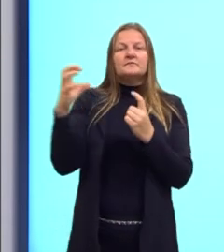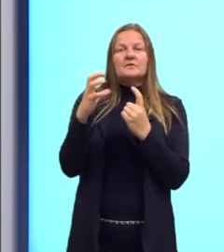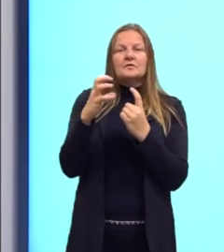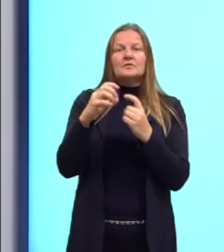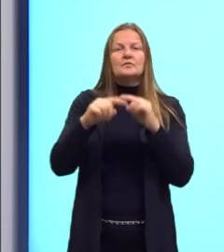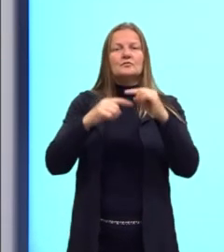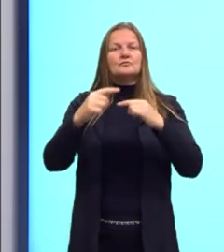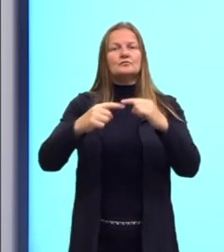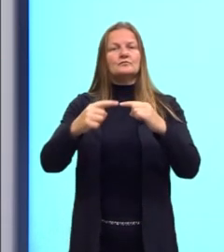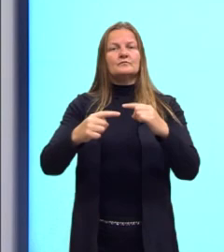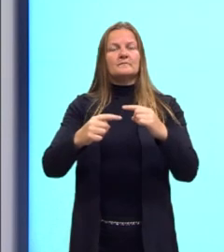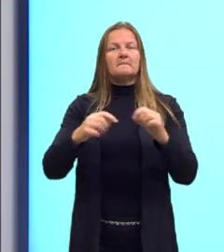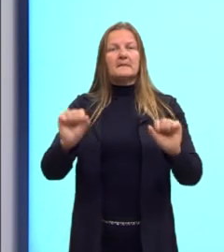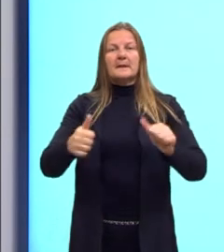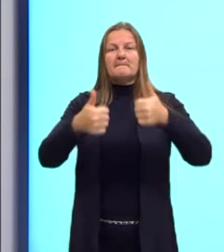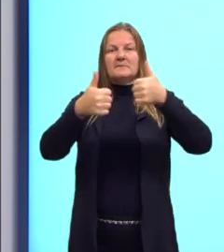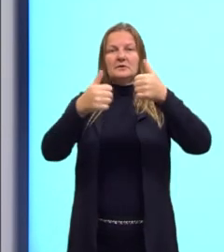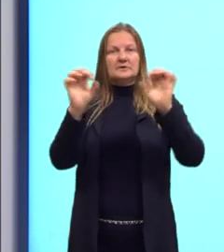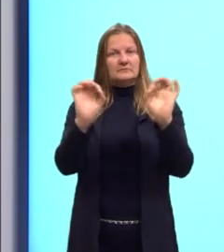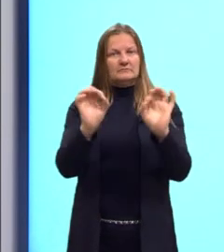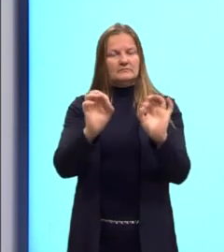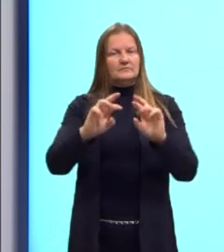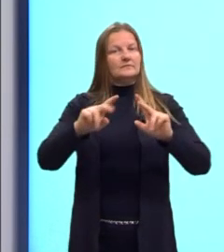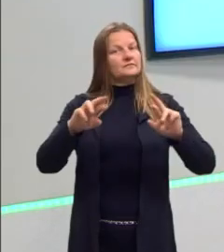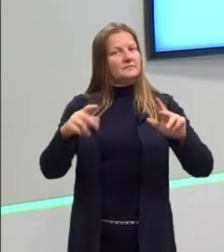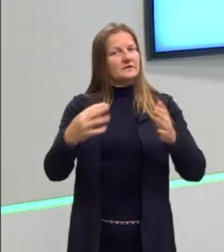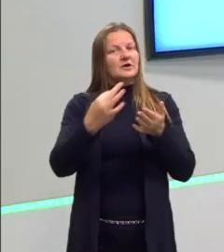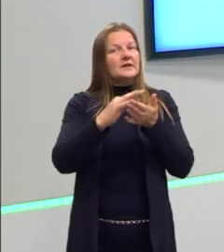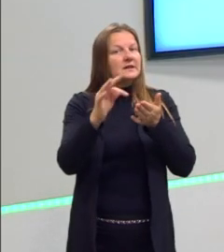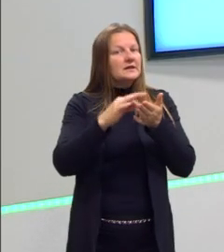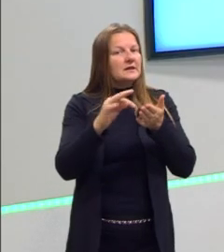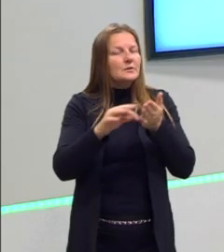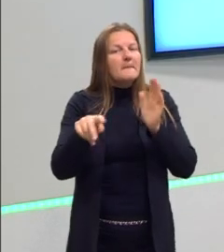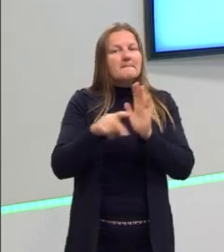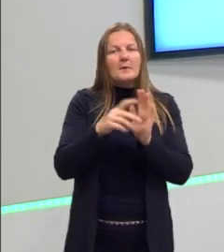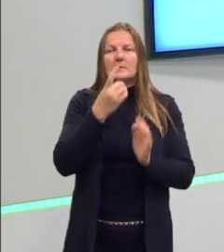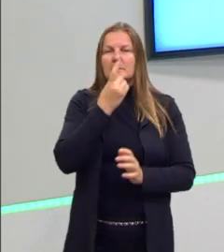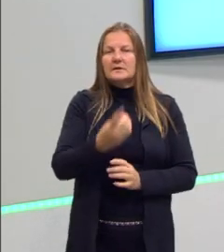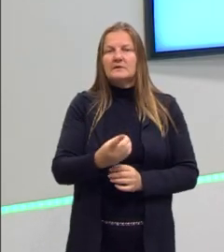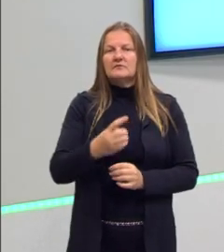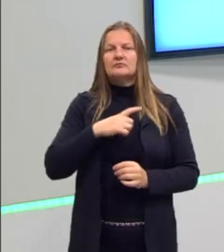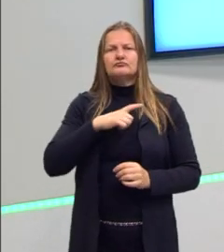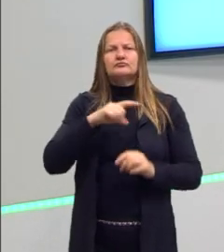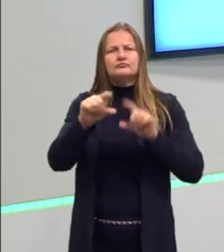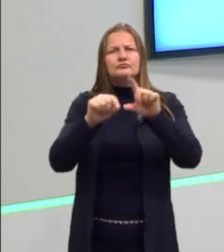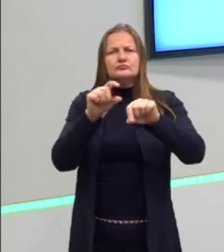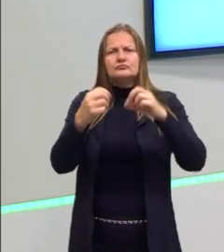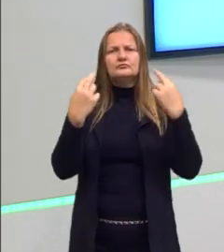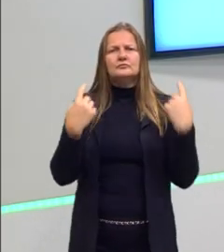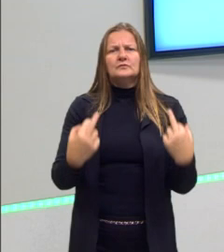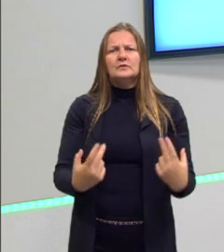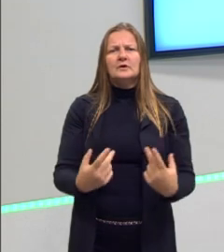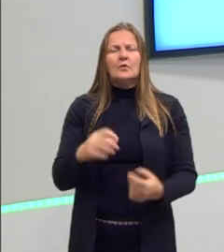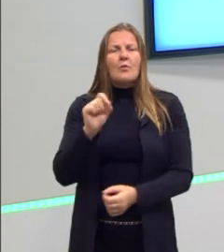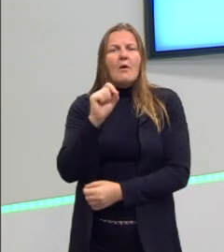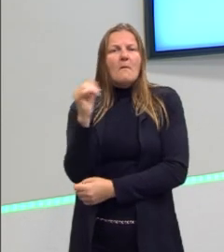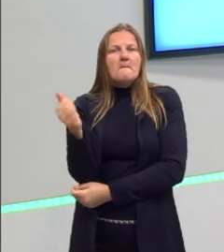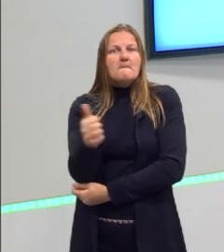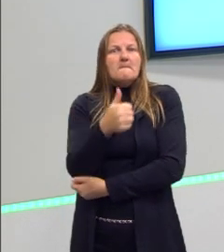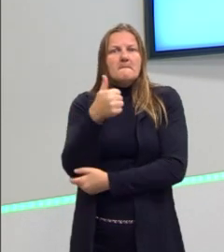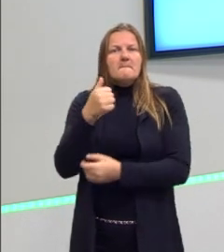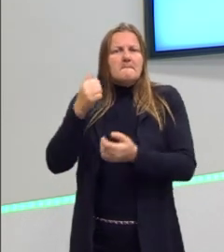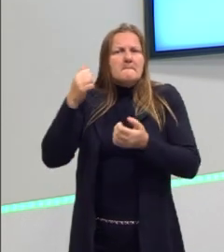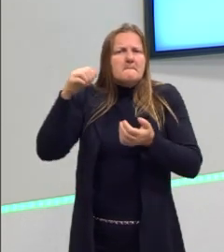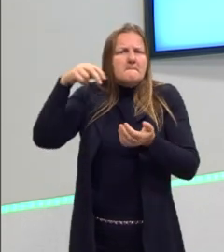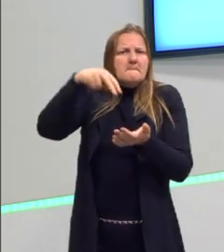alguma forma de melhoria absoluta. Rumo a uma perfeição ideal. Aquele organismo que ele se encaixa